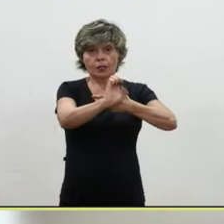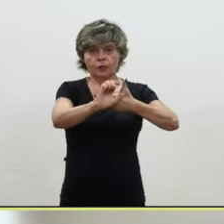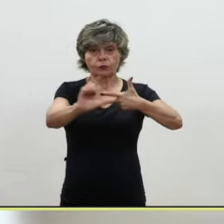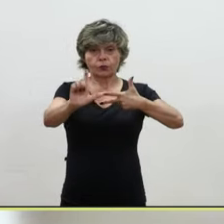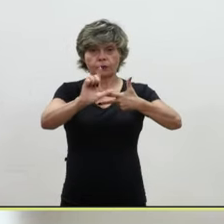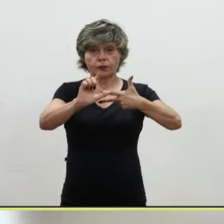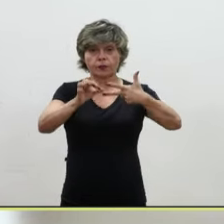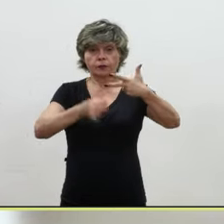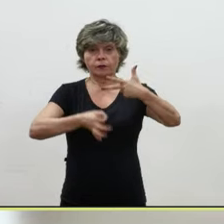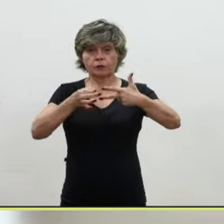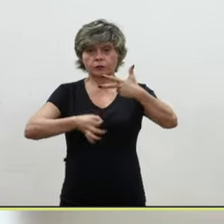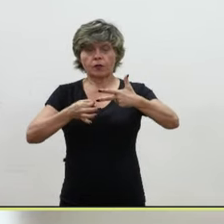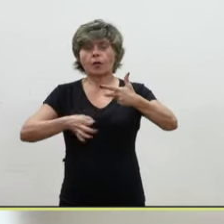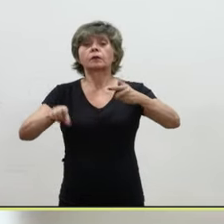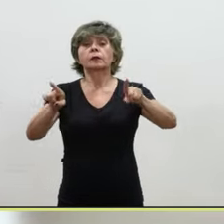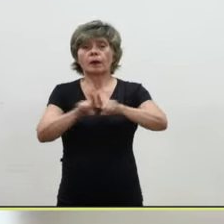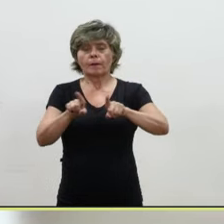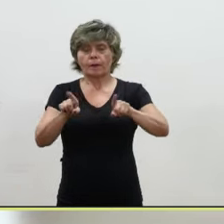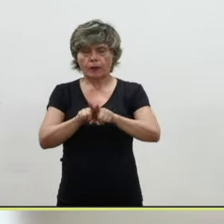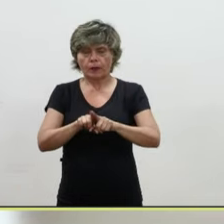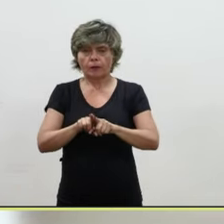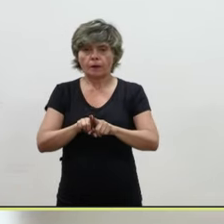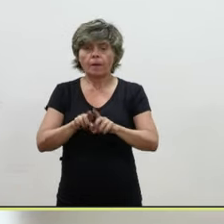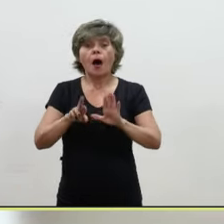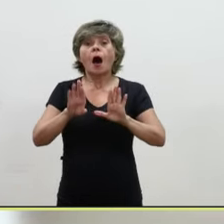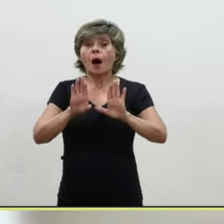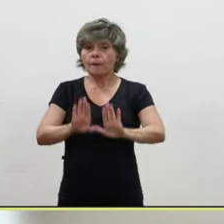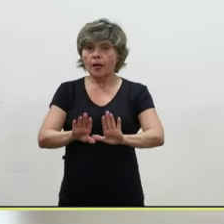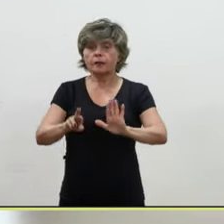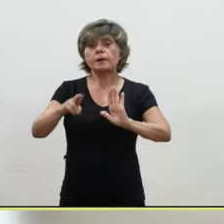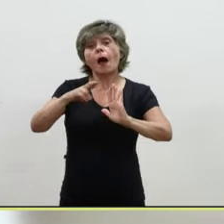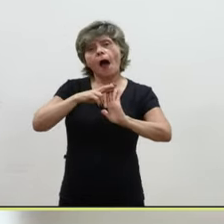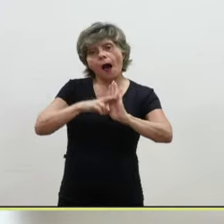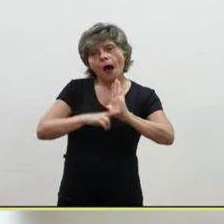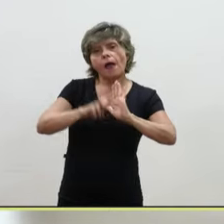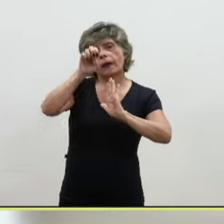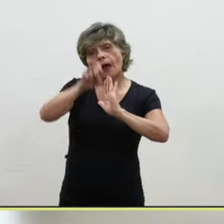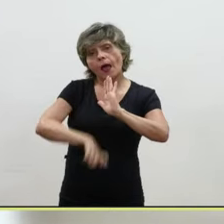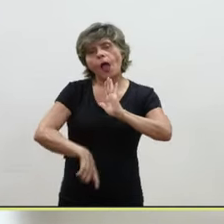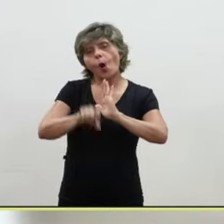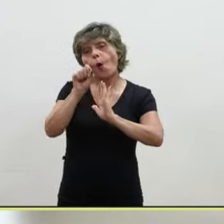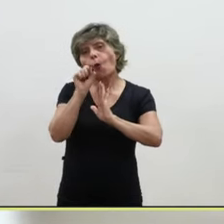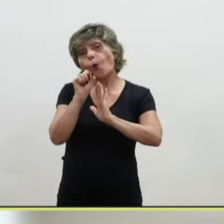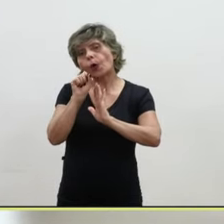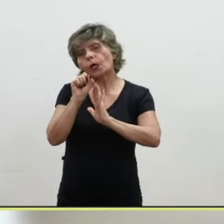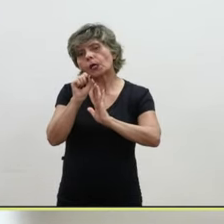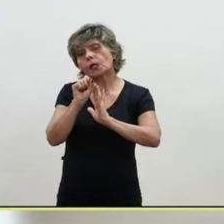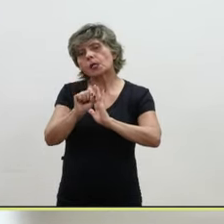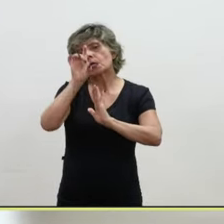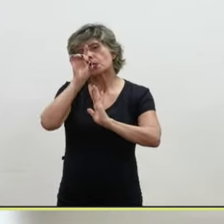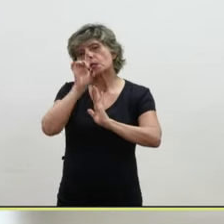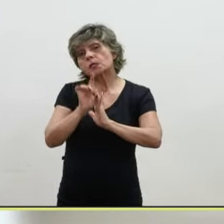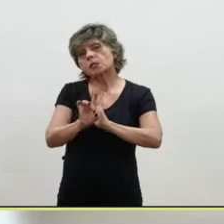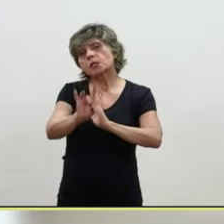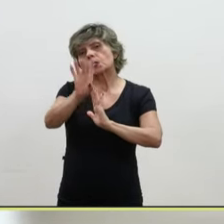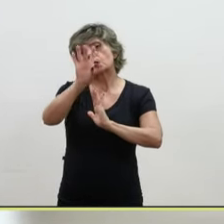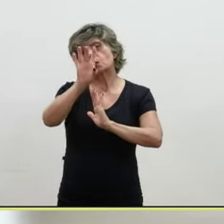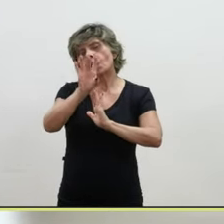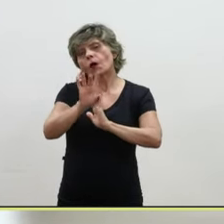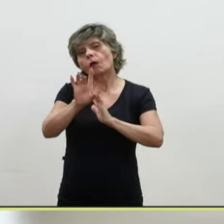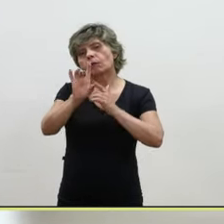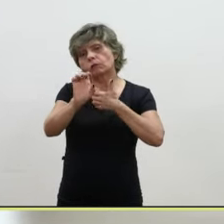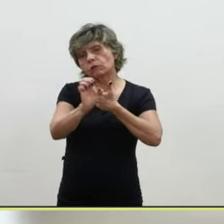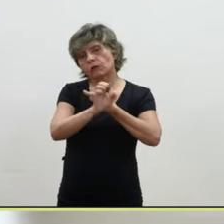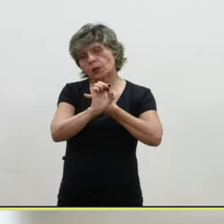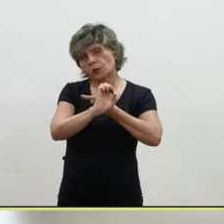aplicando também por isso, mas a norma, realmente, a lei carece de melhor tecnicidade, porque